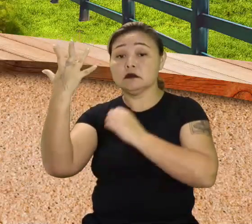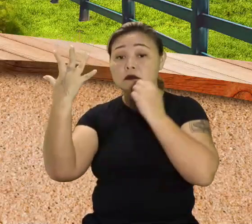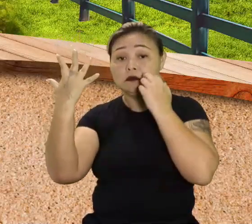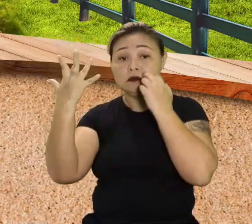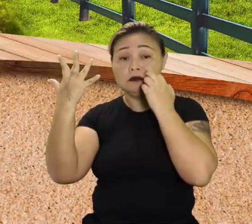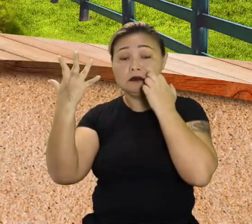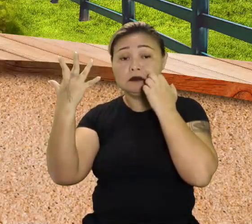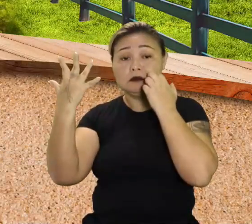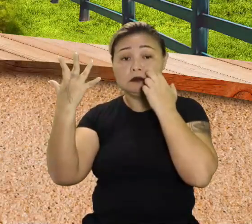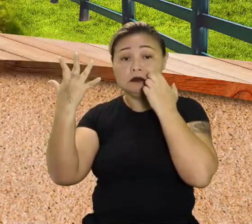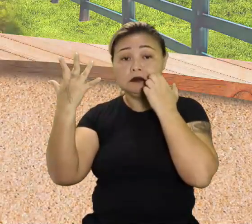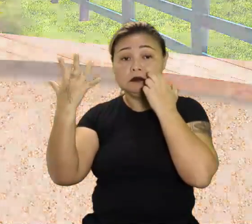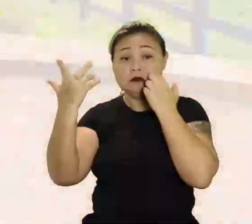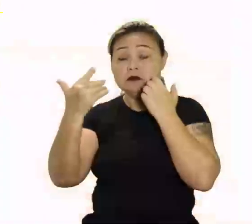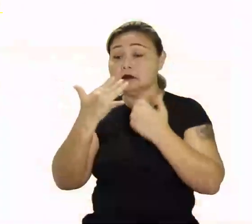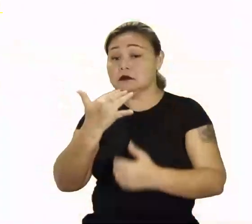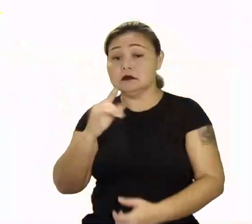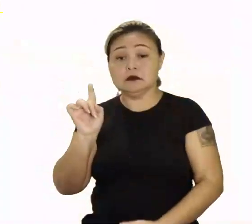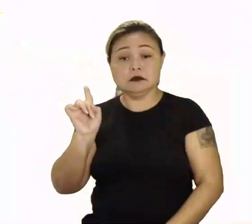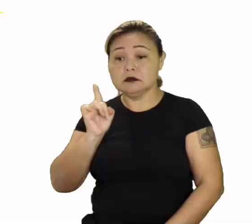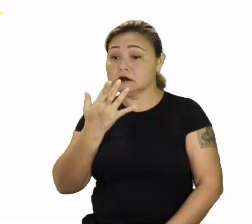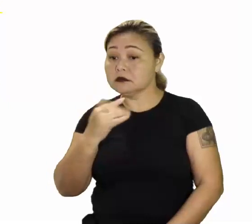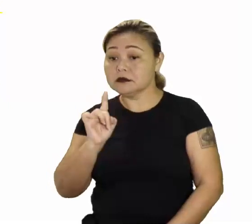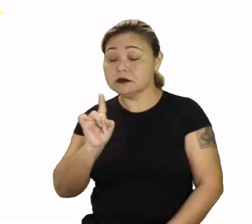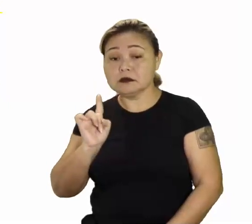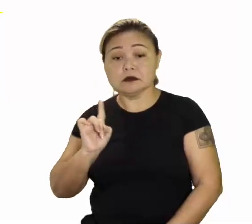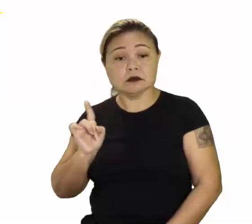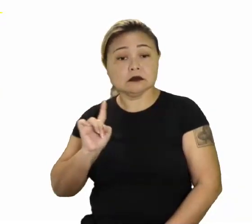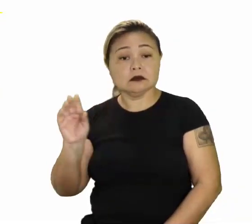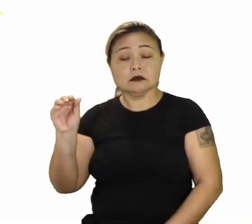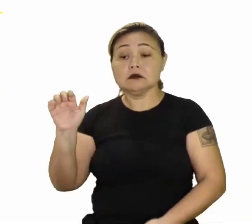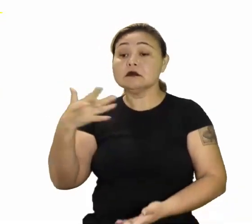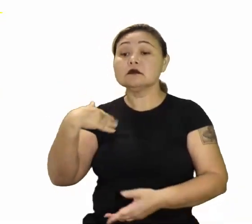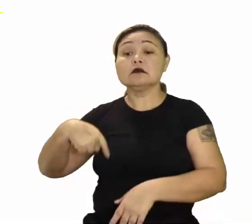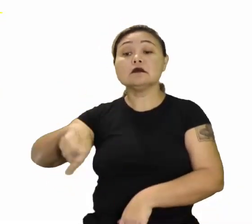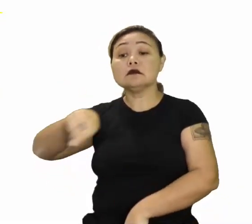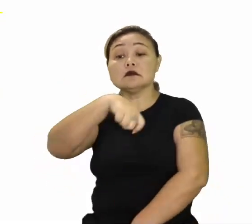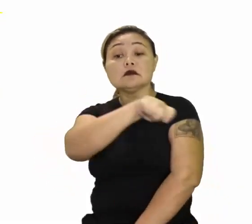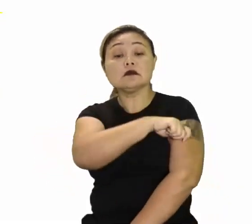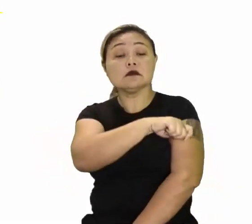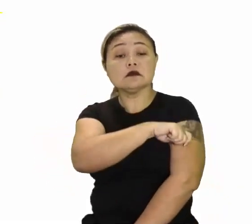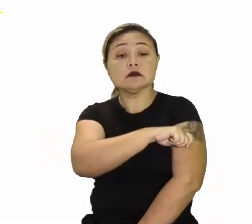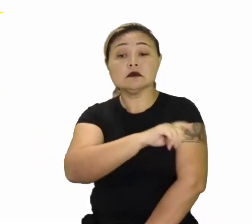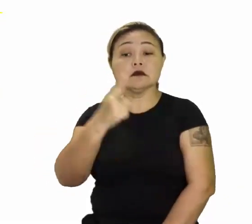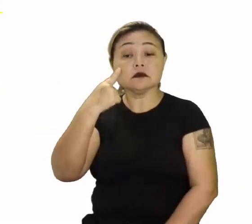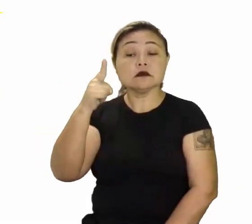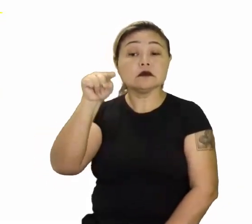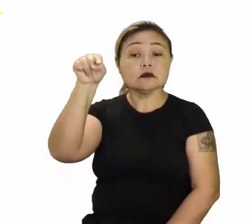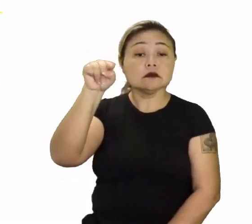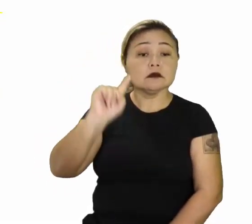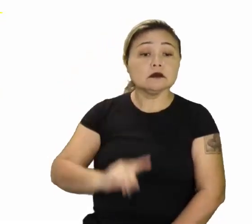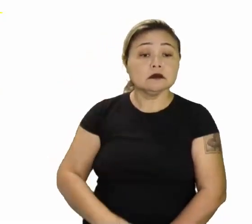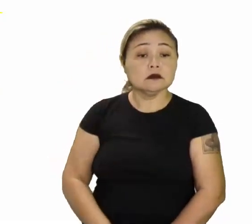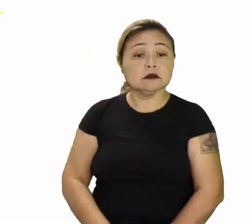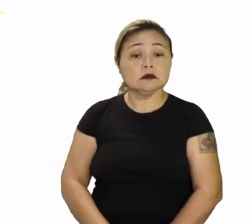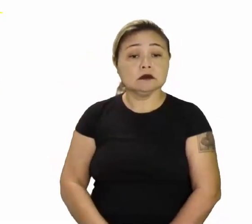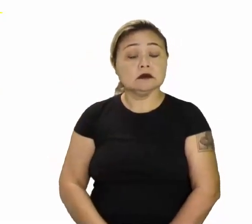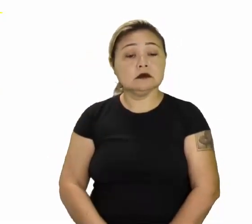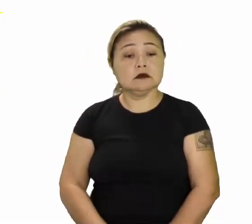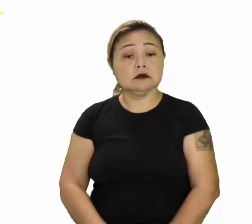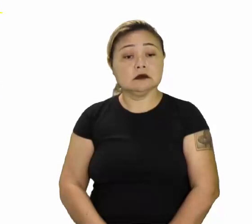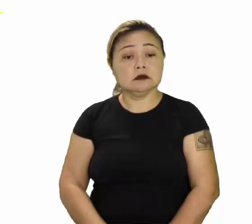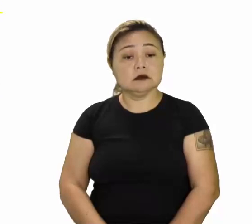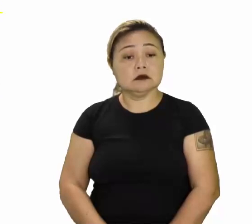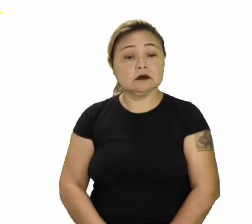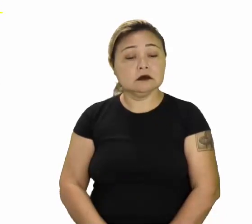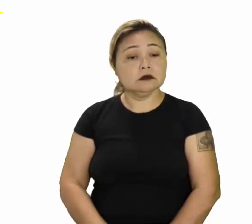aumenta aqui para mim. Hum, essa cor não ficou boa. Para os nossos estudantes que estão lá, né? Pronto, pronto.